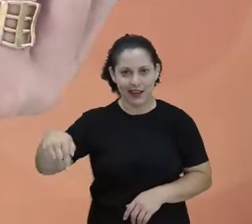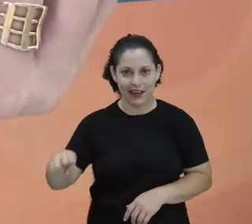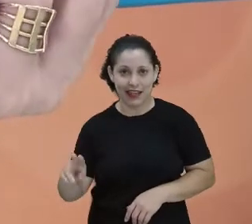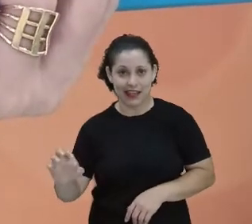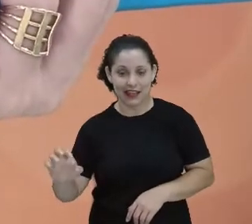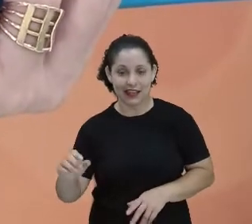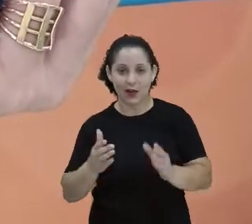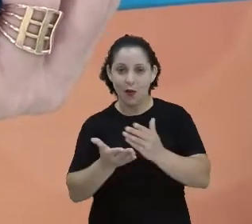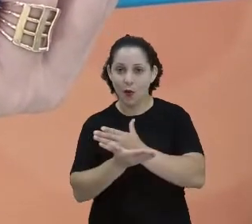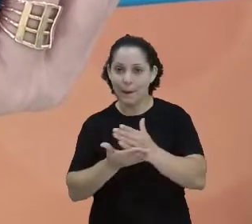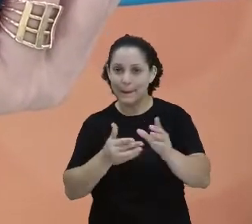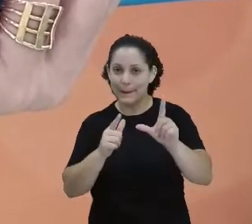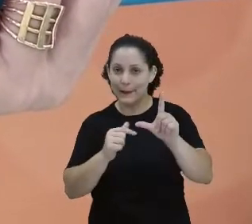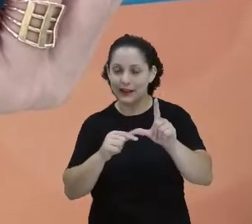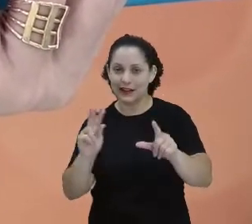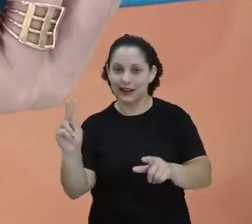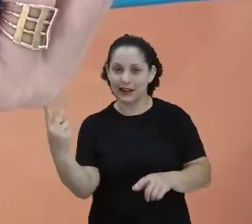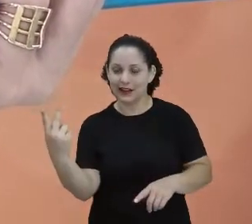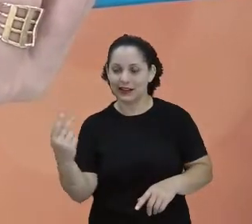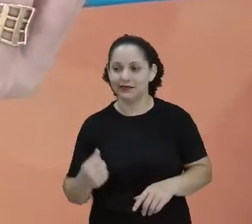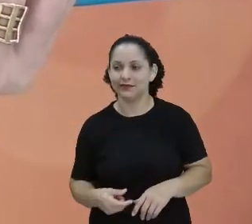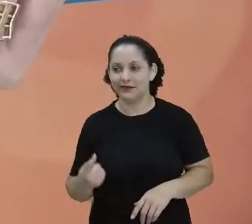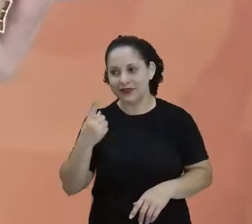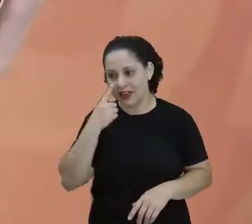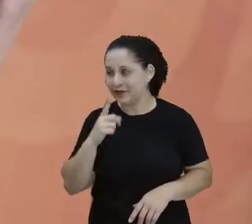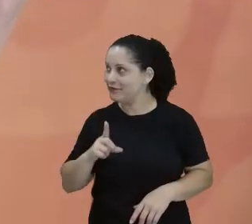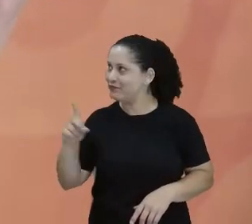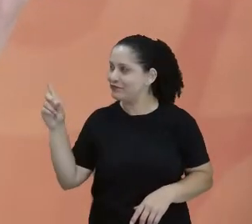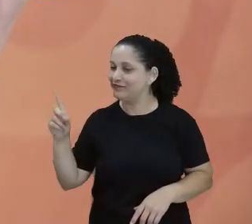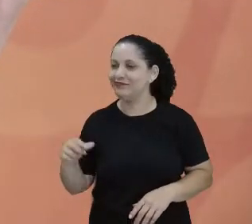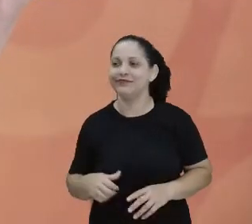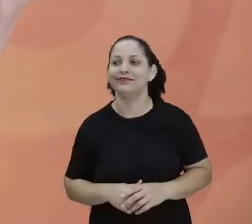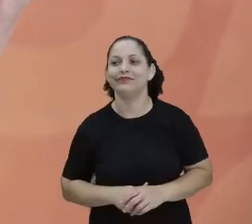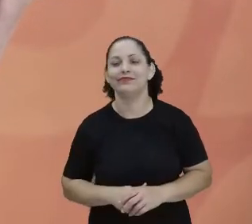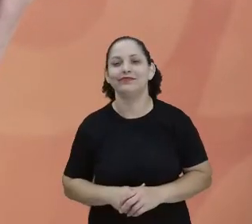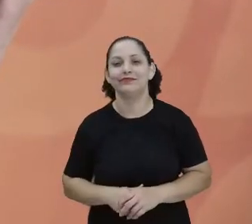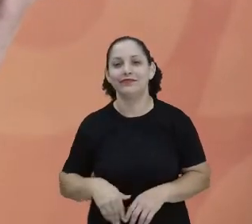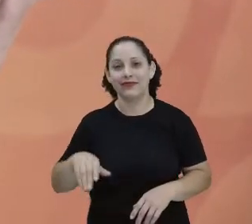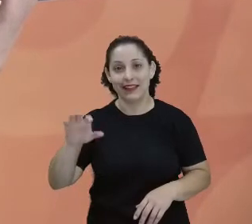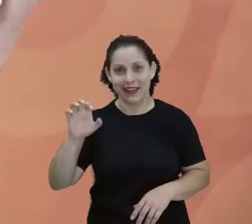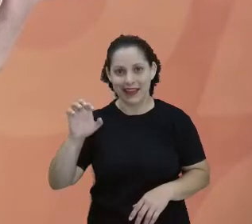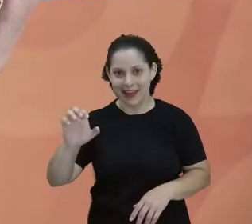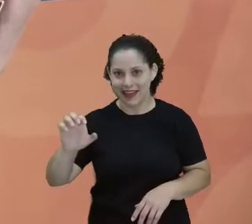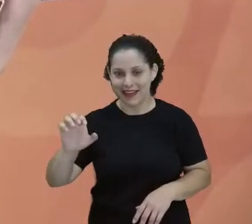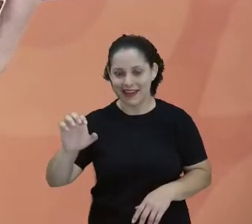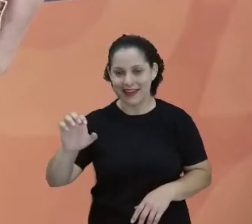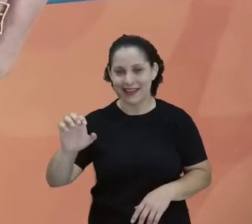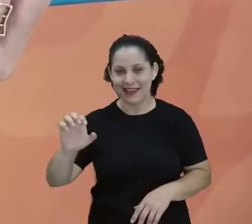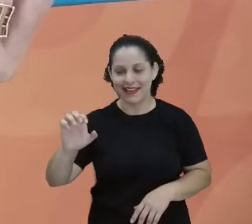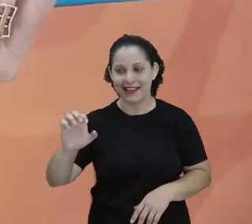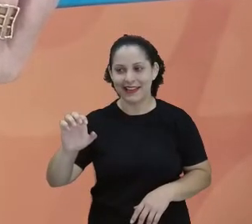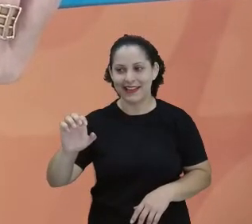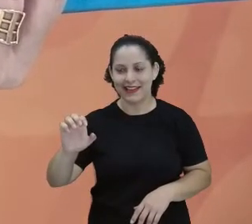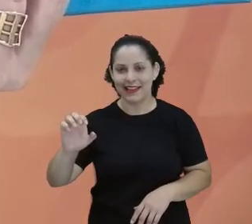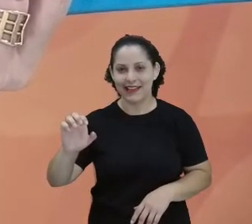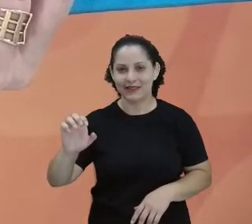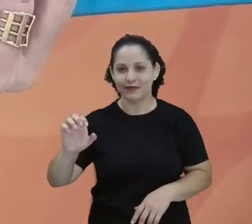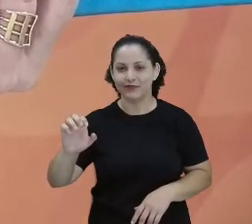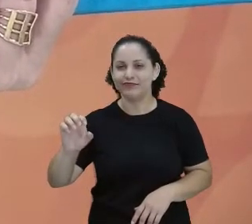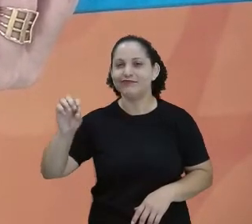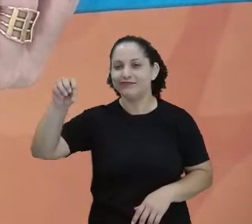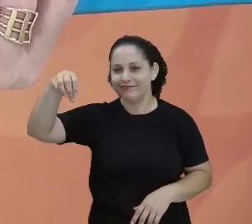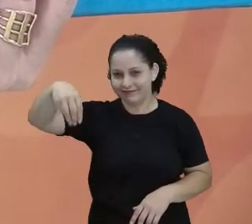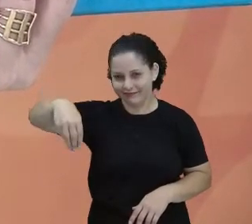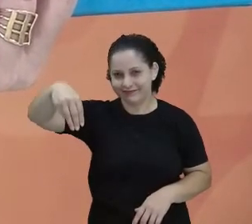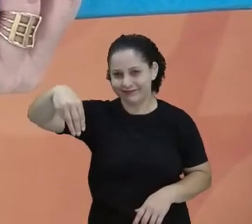aqui qual é o nome. É. E agora? Tá parecendo uma letrinha N. Tá parecendo o M